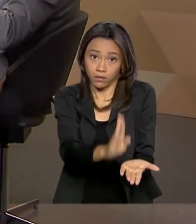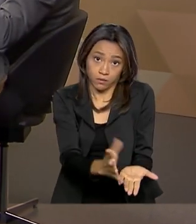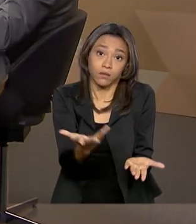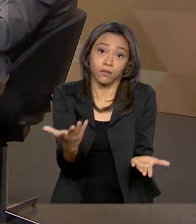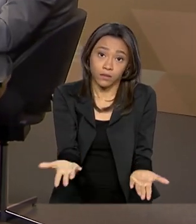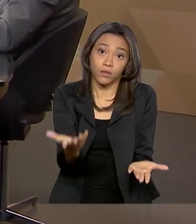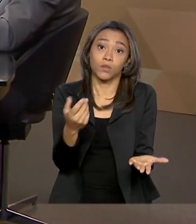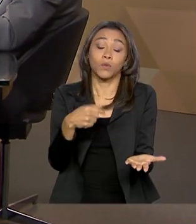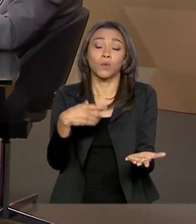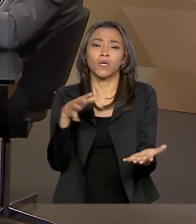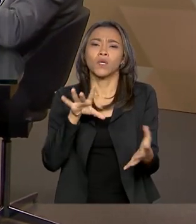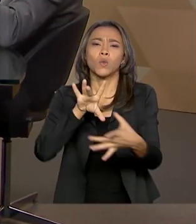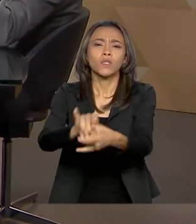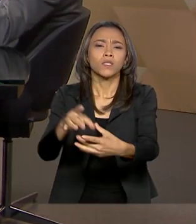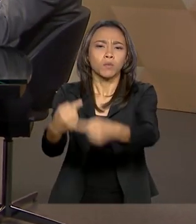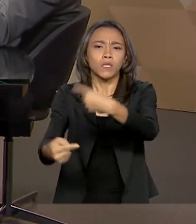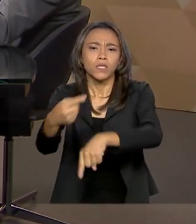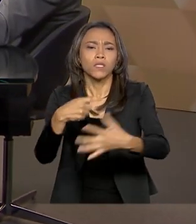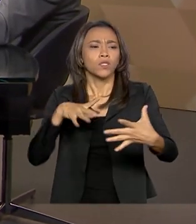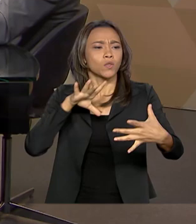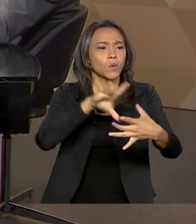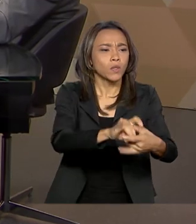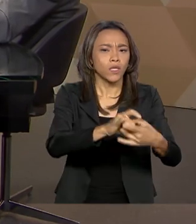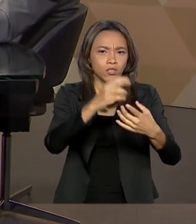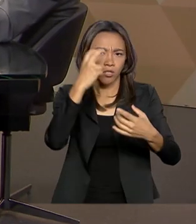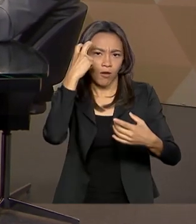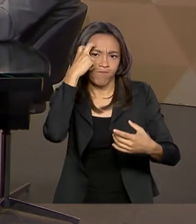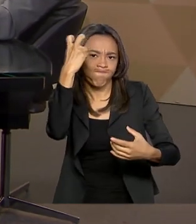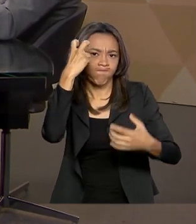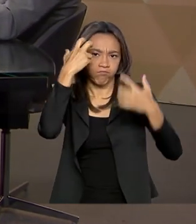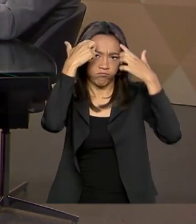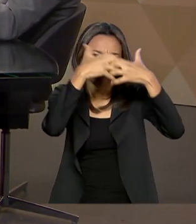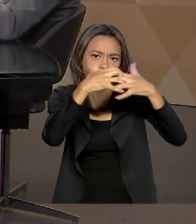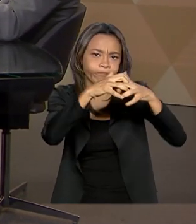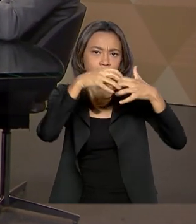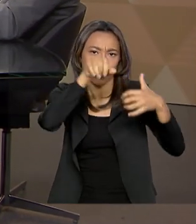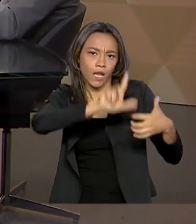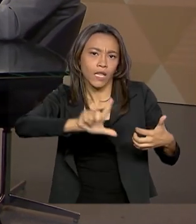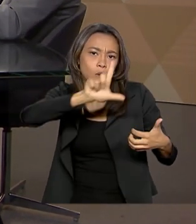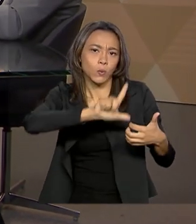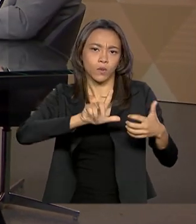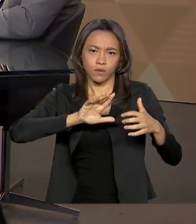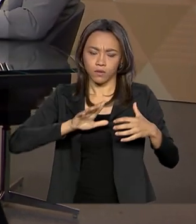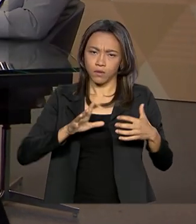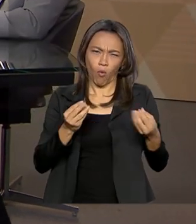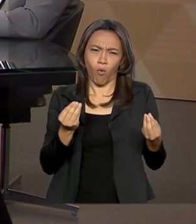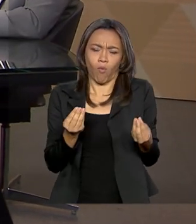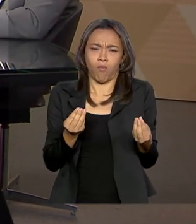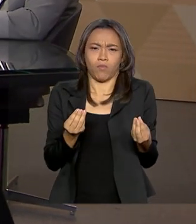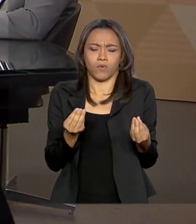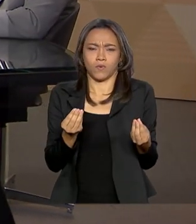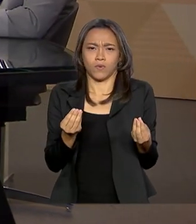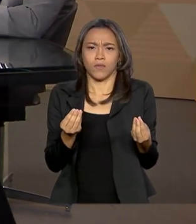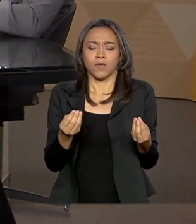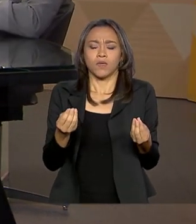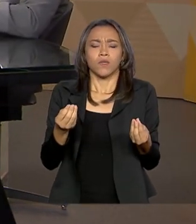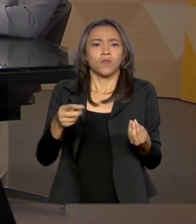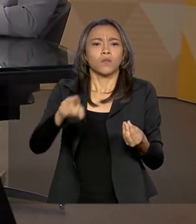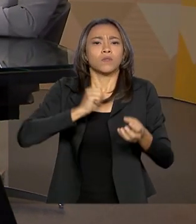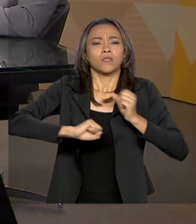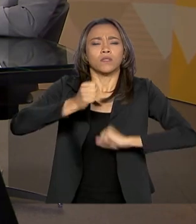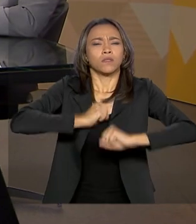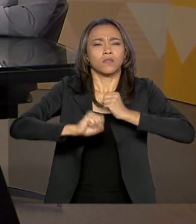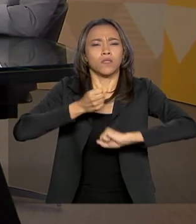no campo da política, no campo da intelectualidade. Então, como dar vazão aos anseios mais